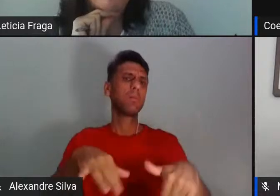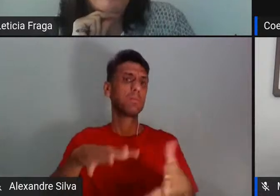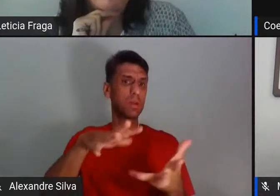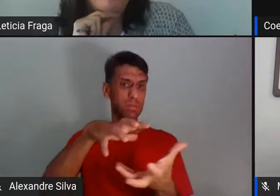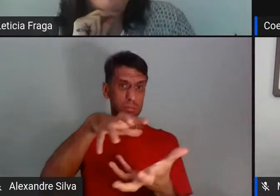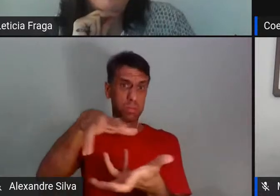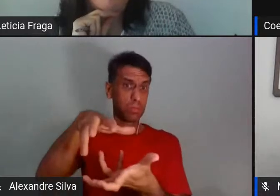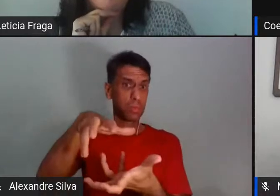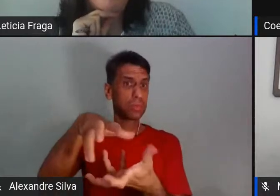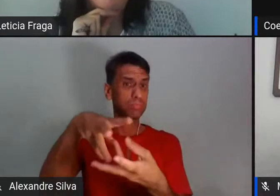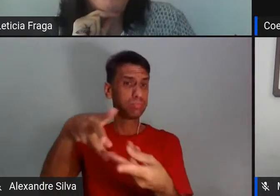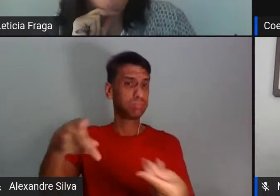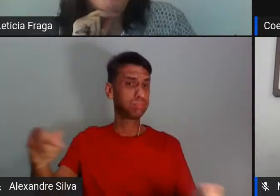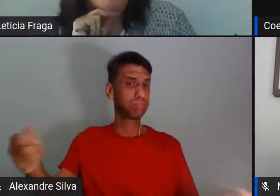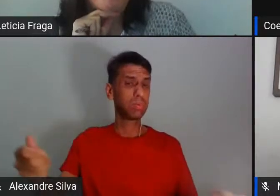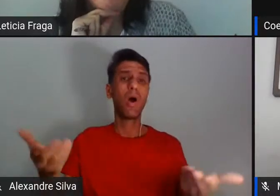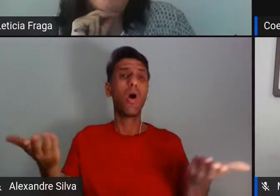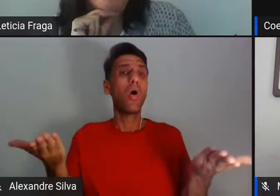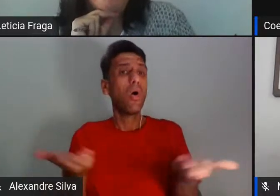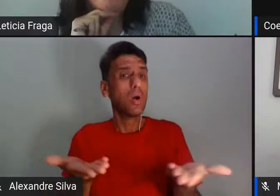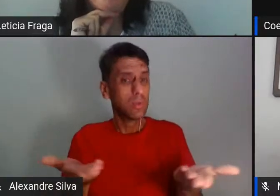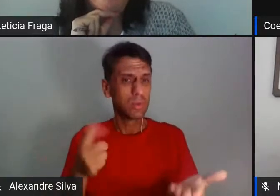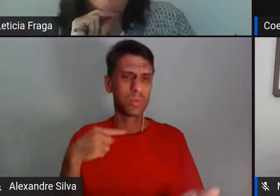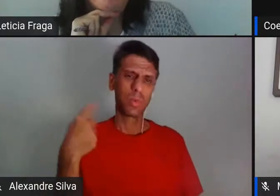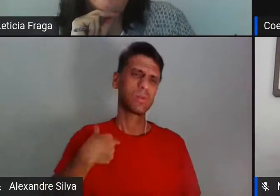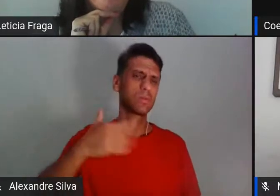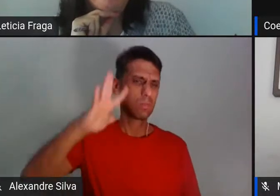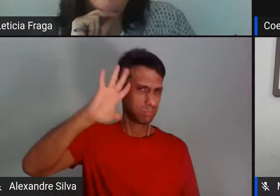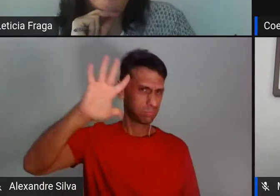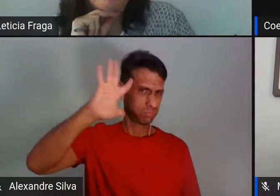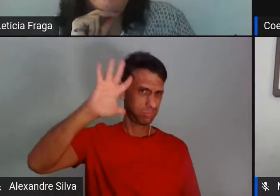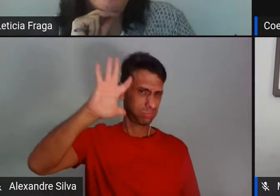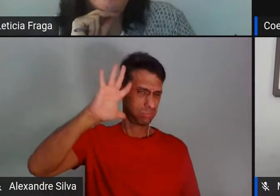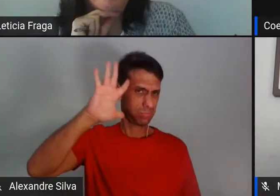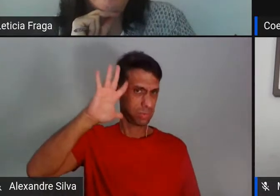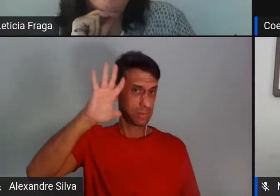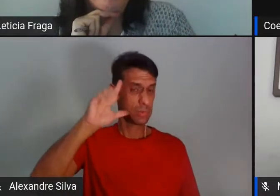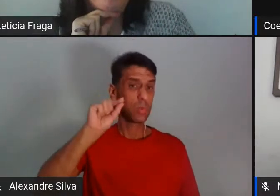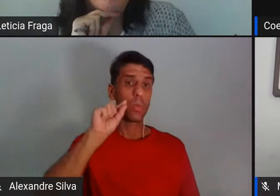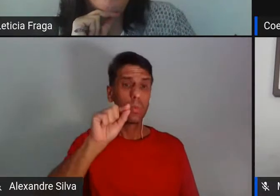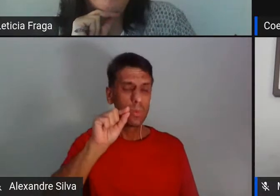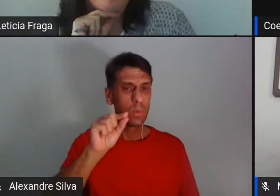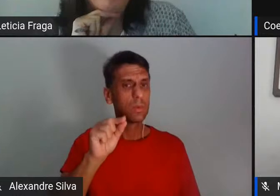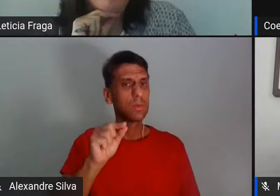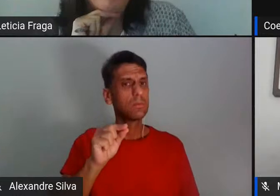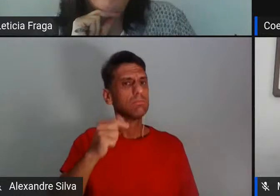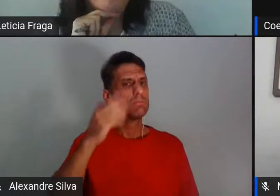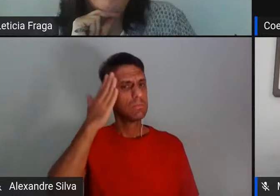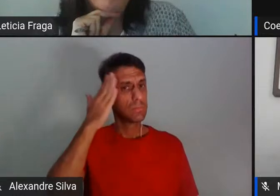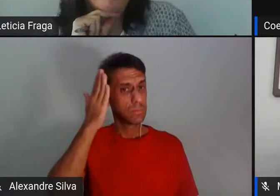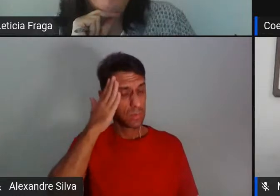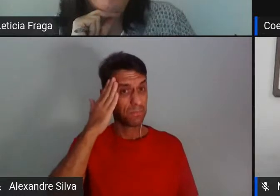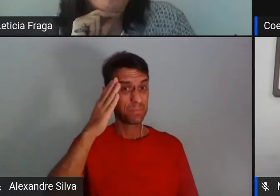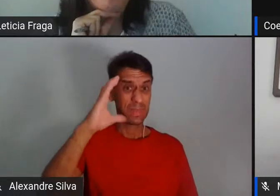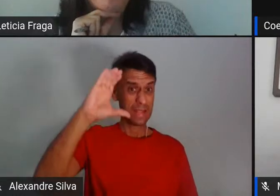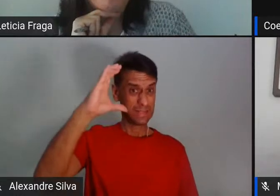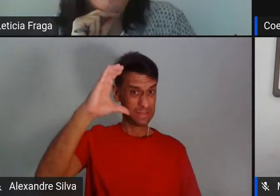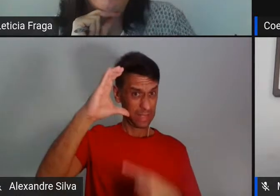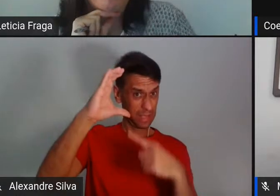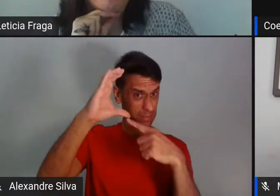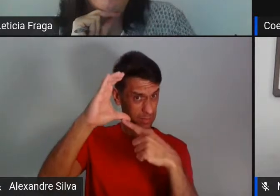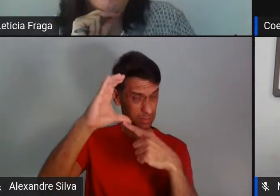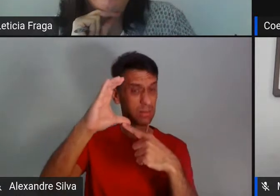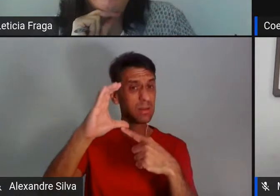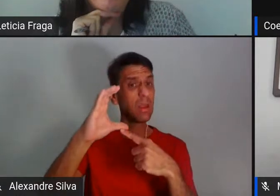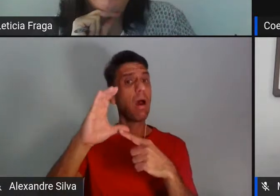está vendo aí. Hoje em dia, a gente pensa, a gente só consegue pensar e aí a partir disso a ciência só consegue... Algumas partes